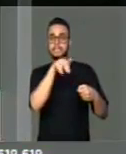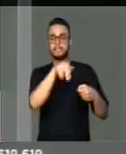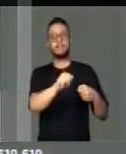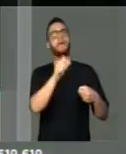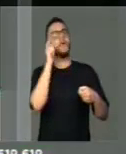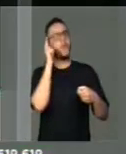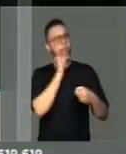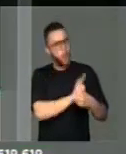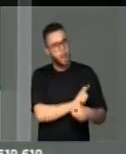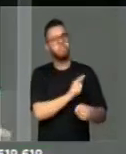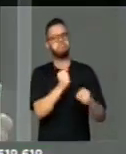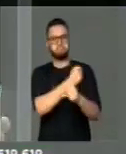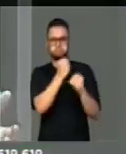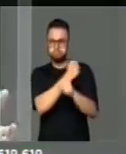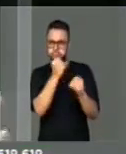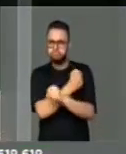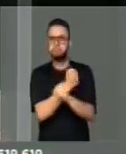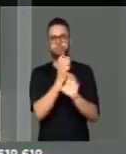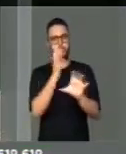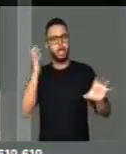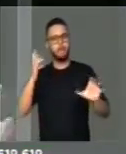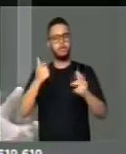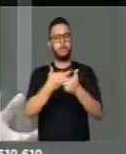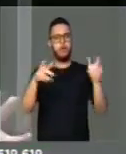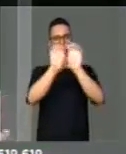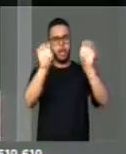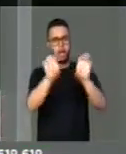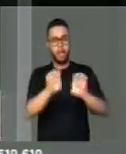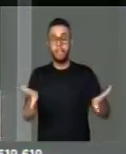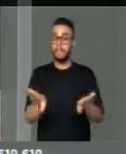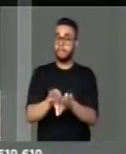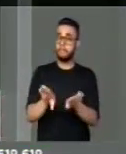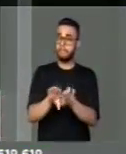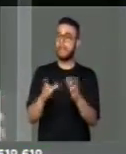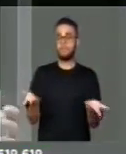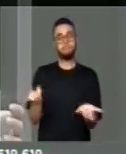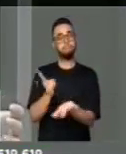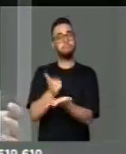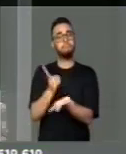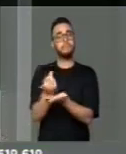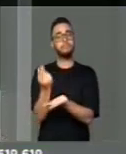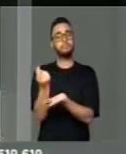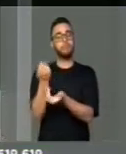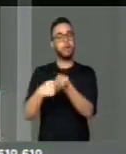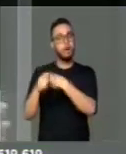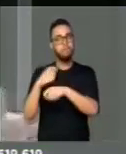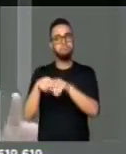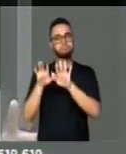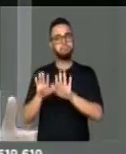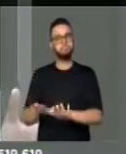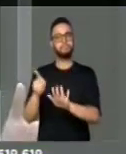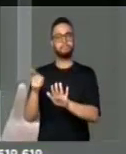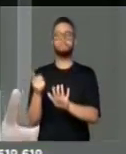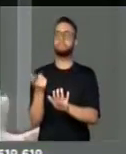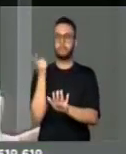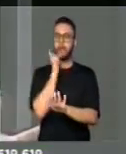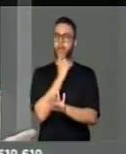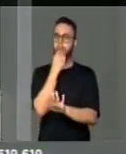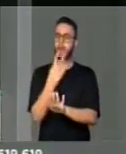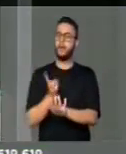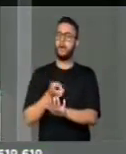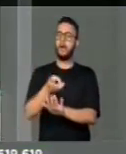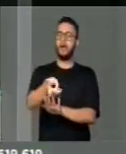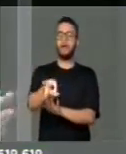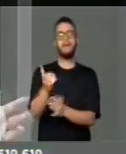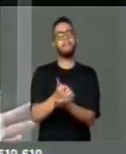também com toda a sua estabilidade financeira, apesar dessa instabilidade hoje vivenciada no